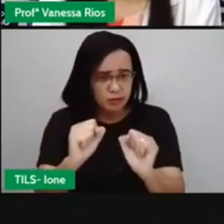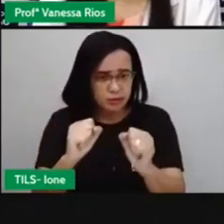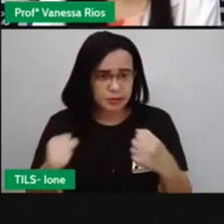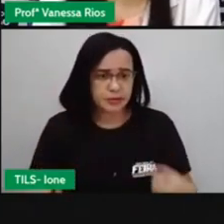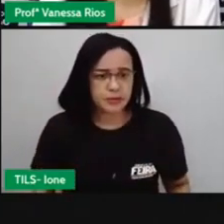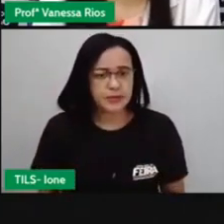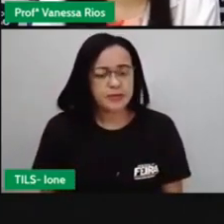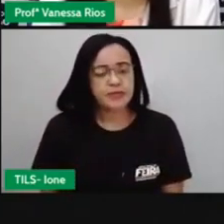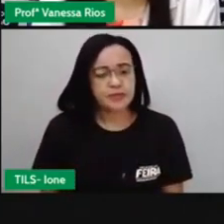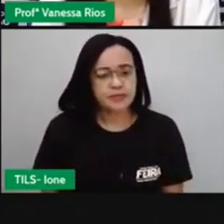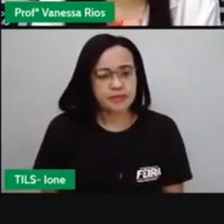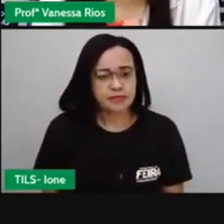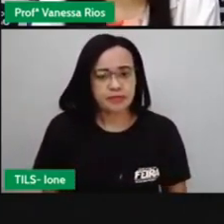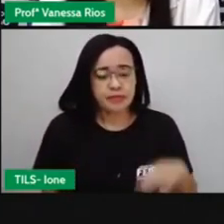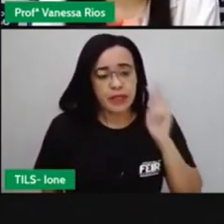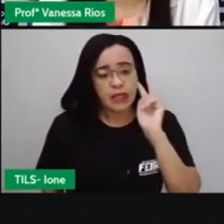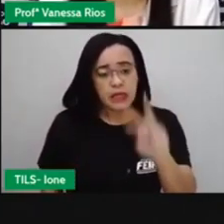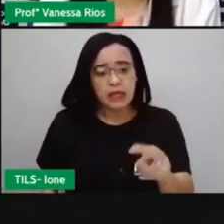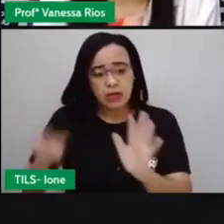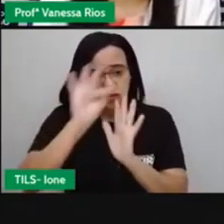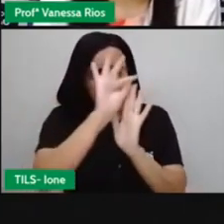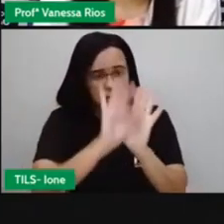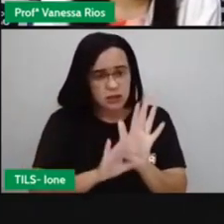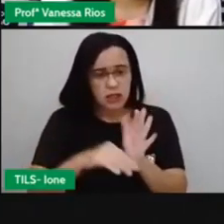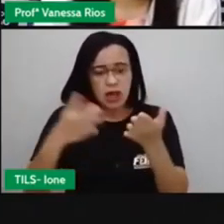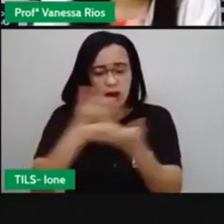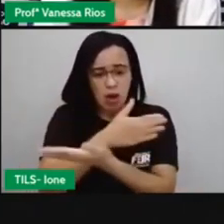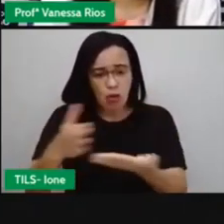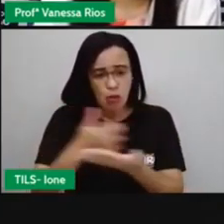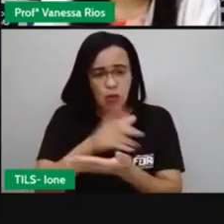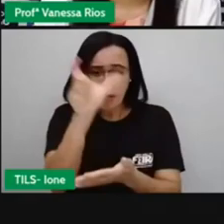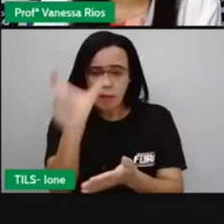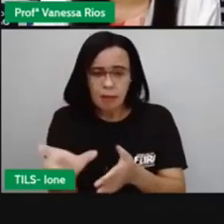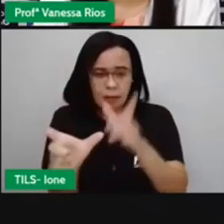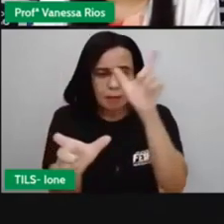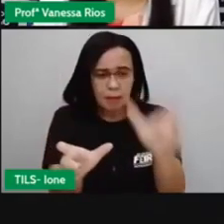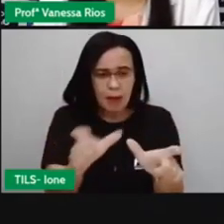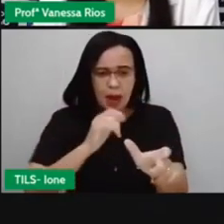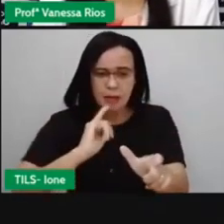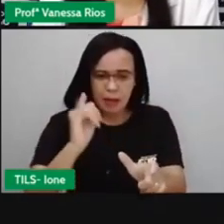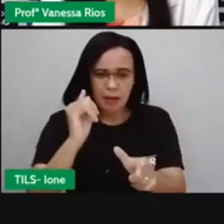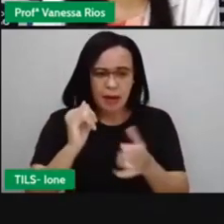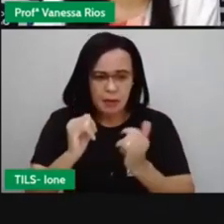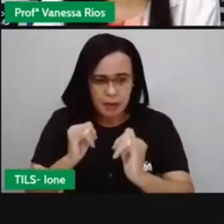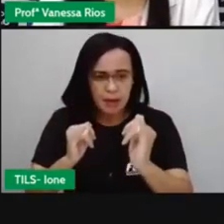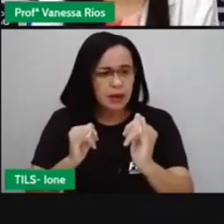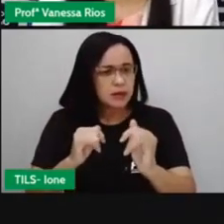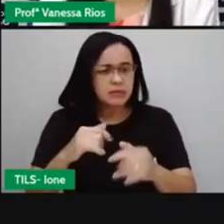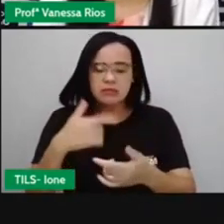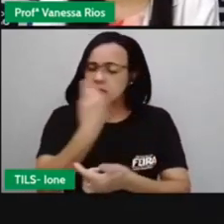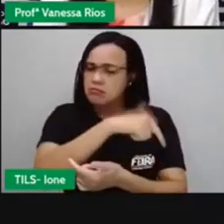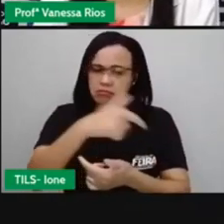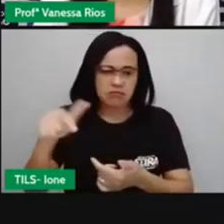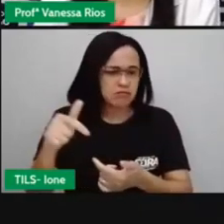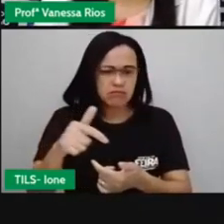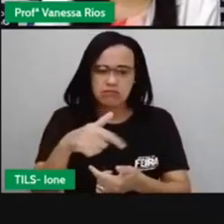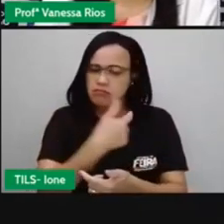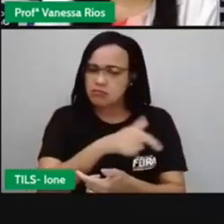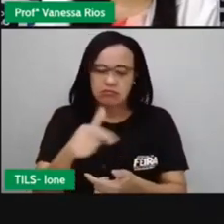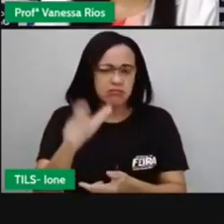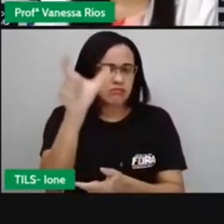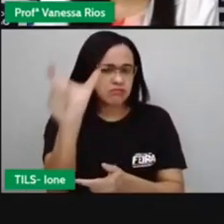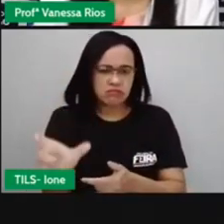E aí, os textos possuem algum narrador? Não, não é? Não possuem aí. Não há